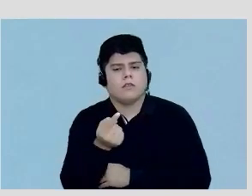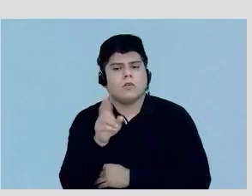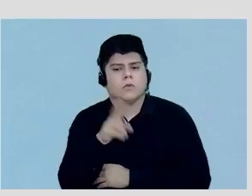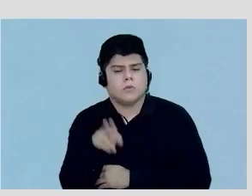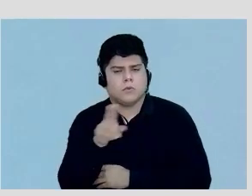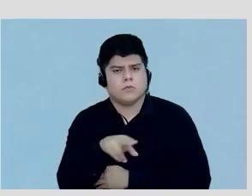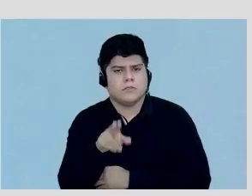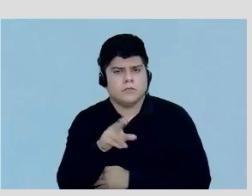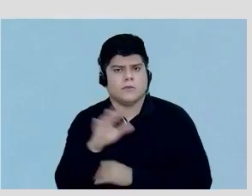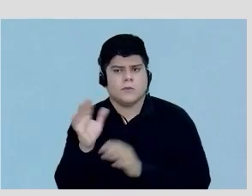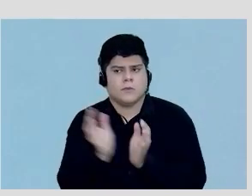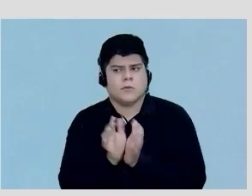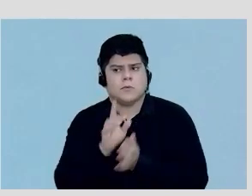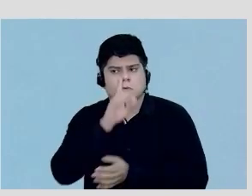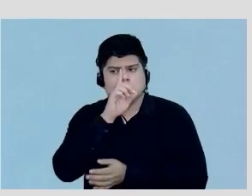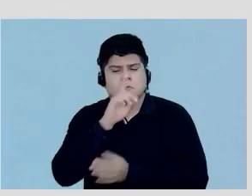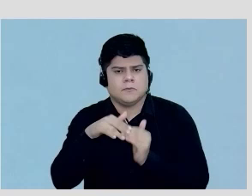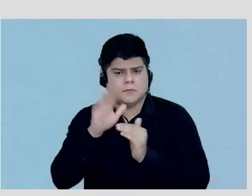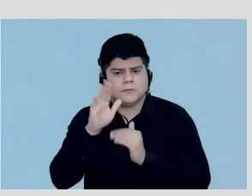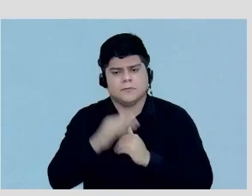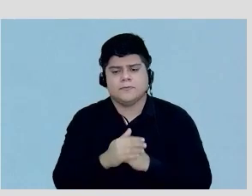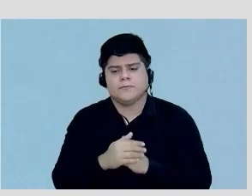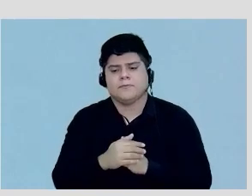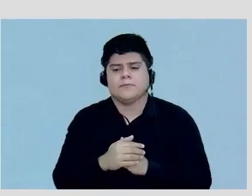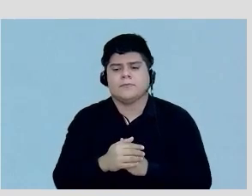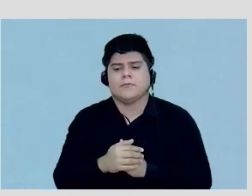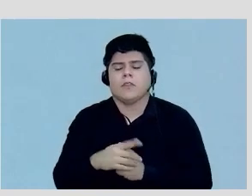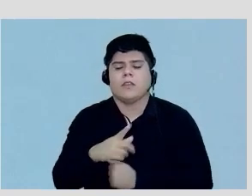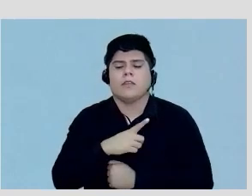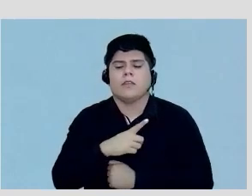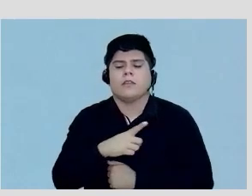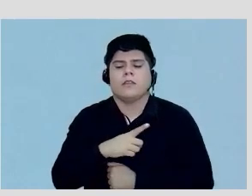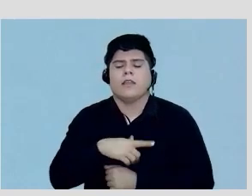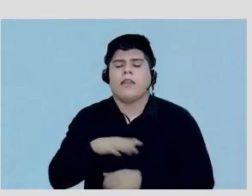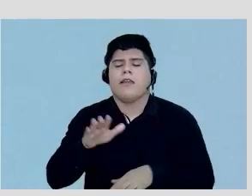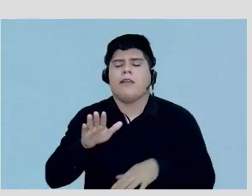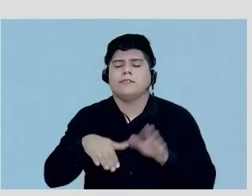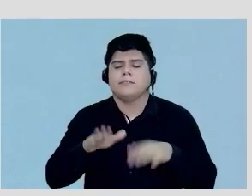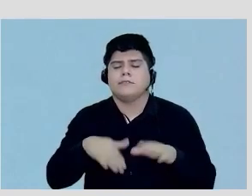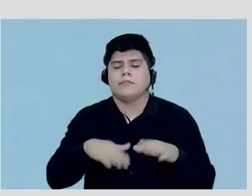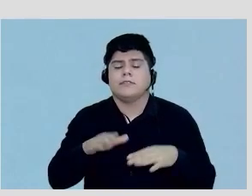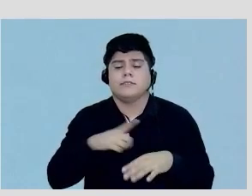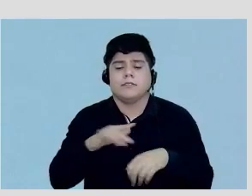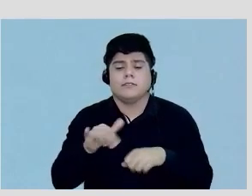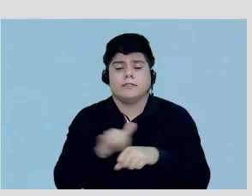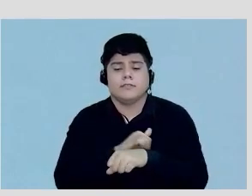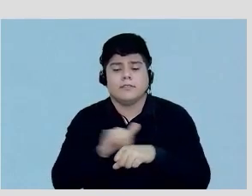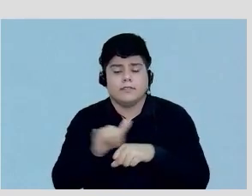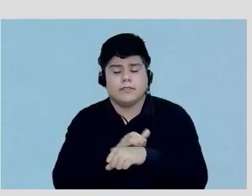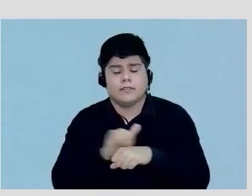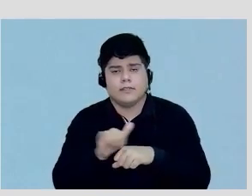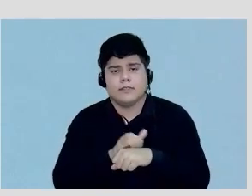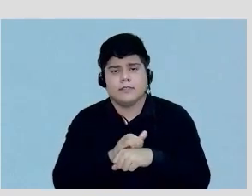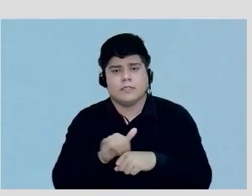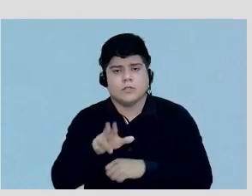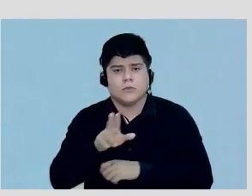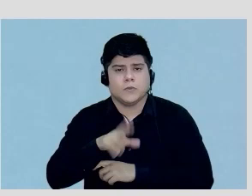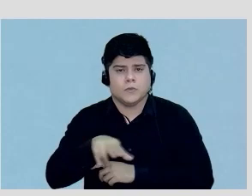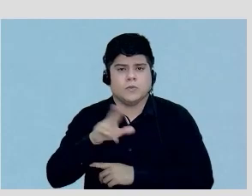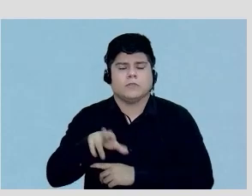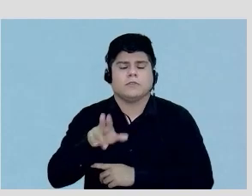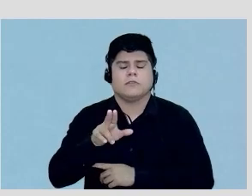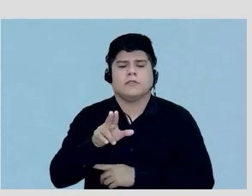usa em grupos de alto risco nós temos muitas das vezes uma estratégia que o uso